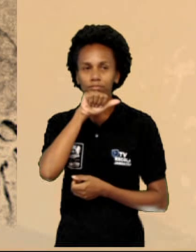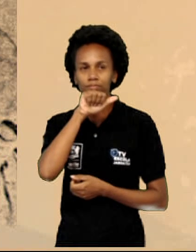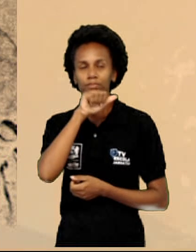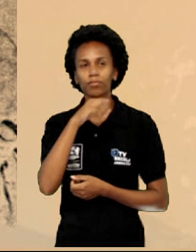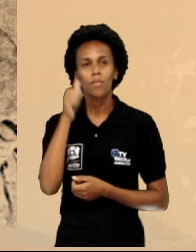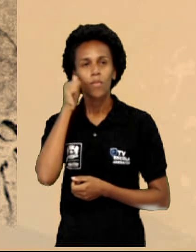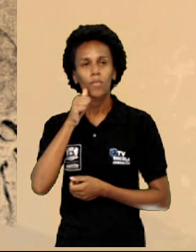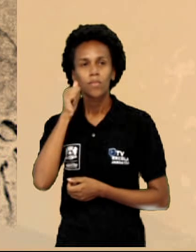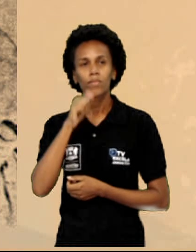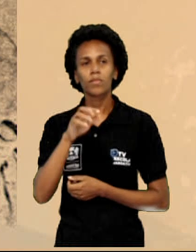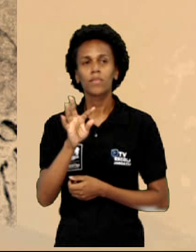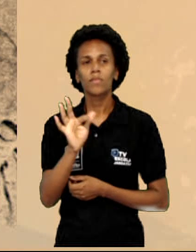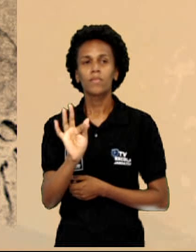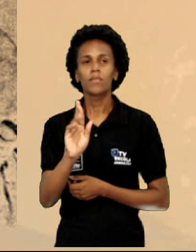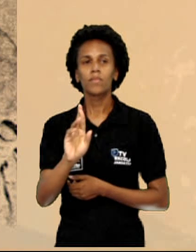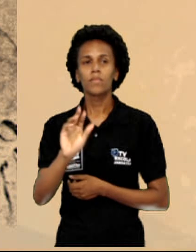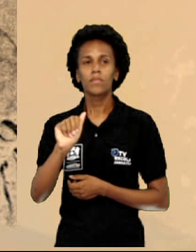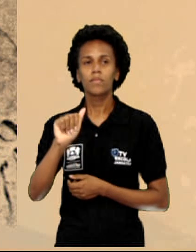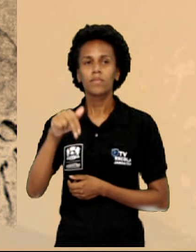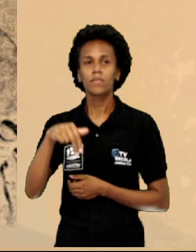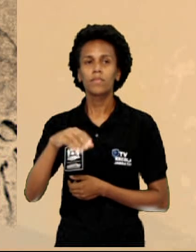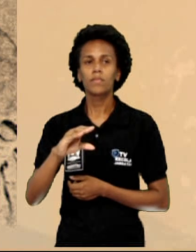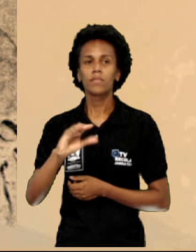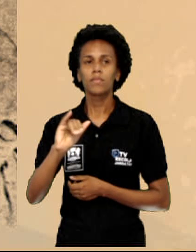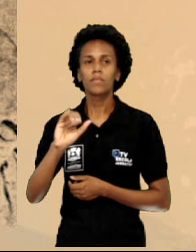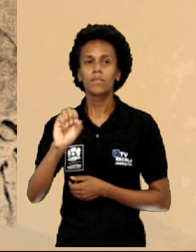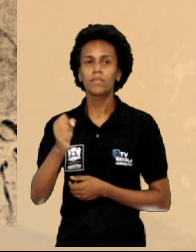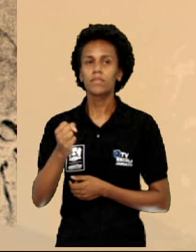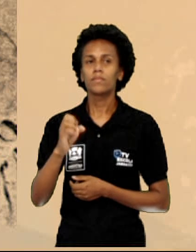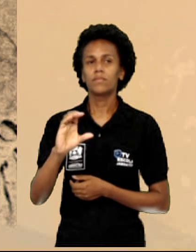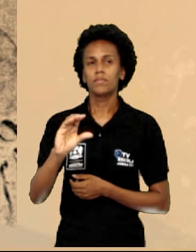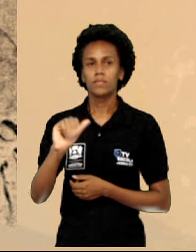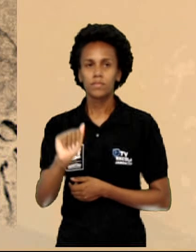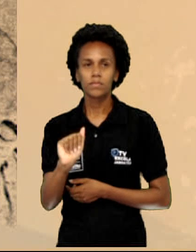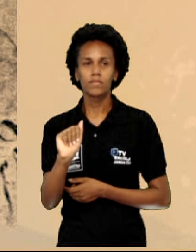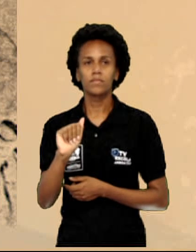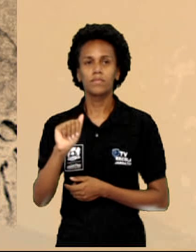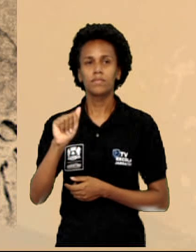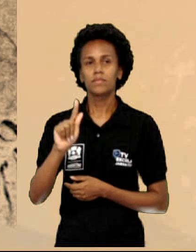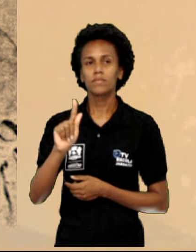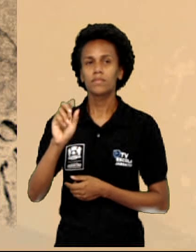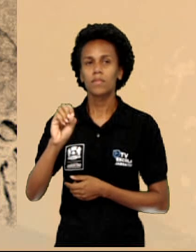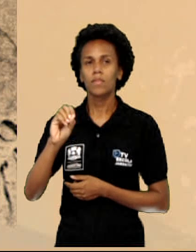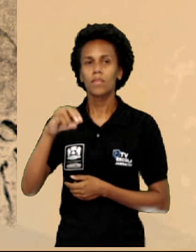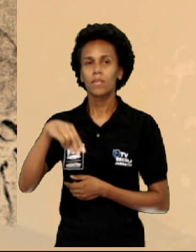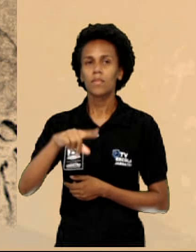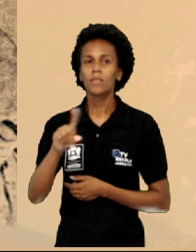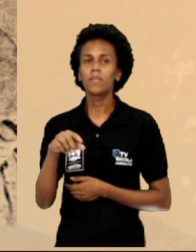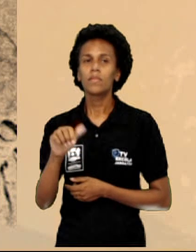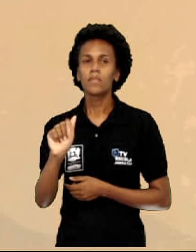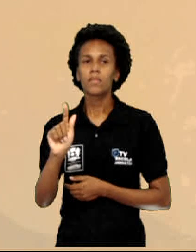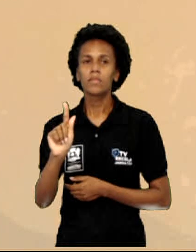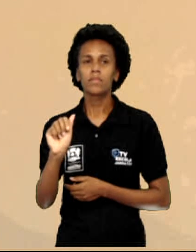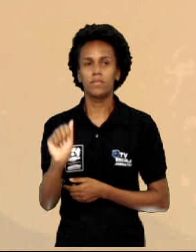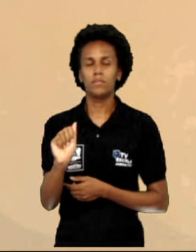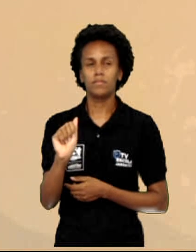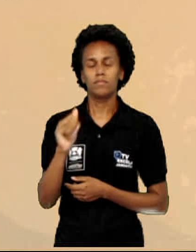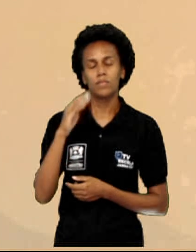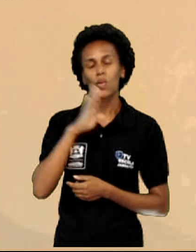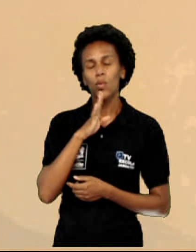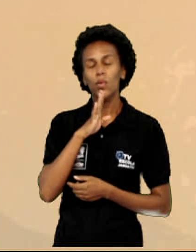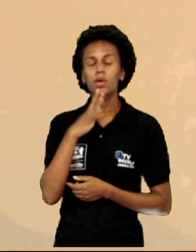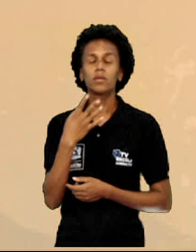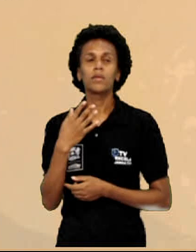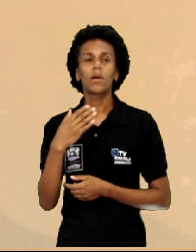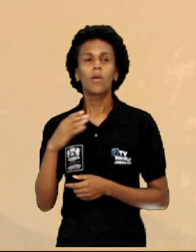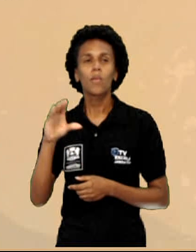popularmente conhecida como Chiquinha Gonzaga, nasceu em 17 de outubro de 1846.